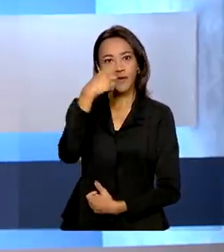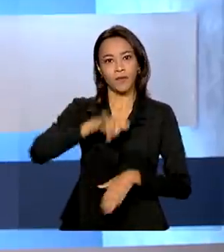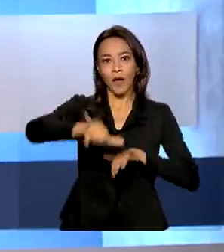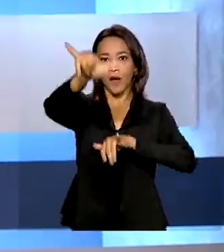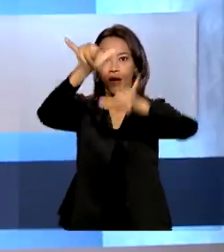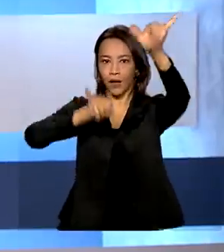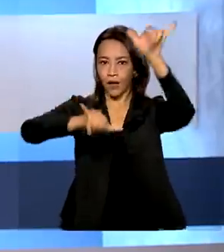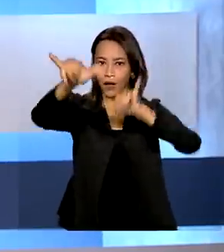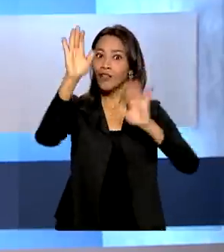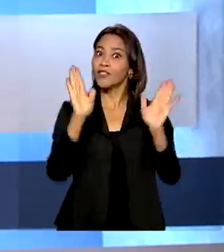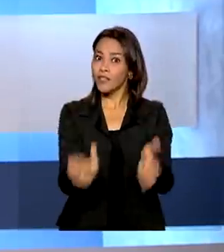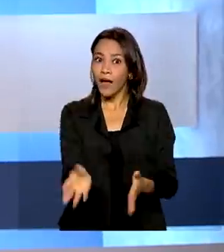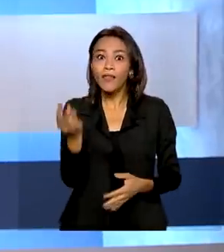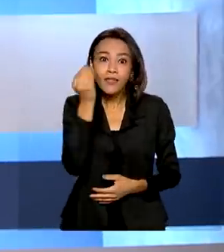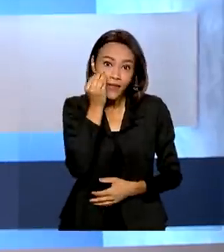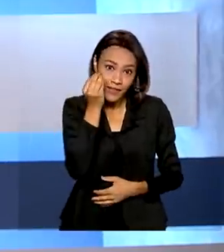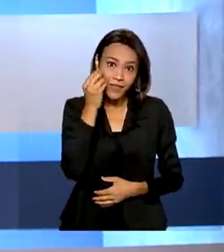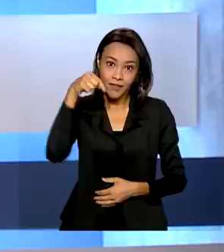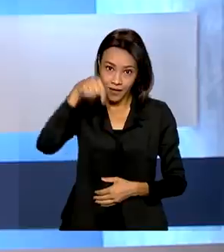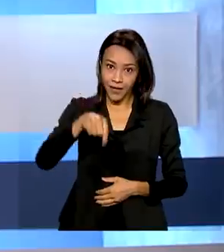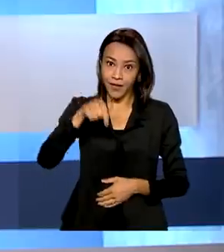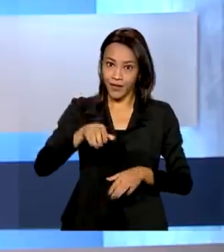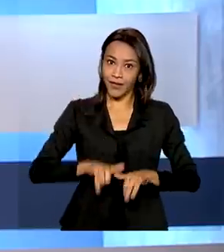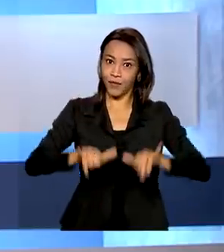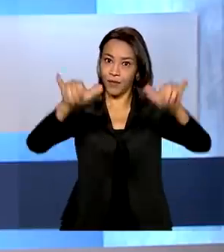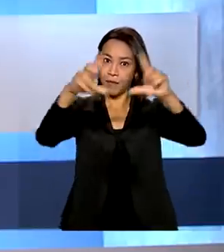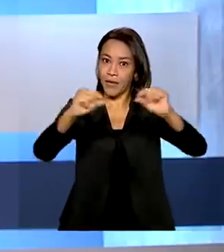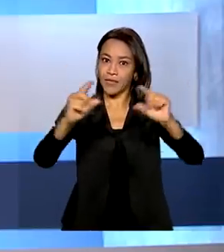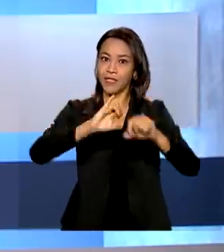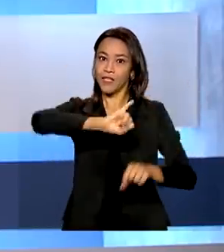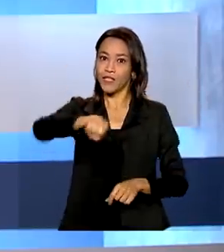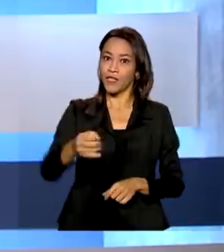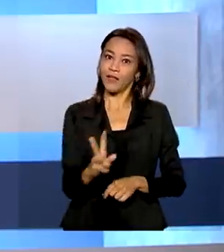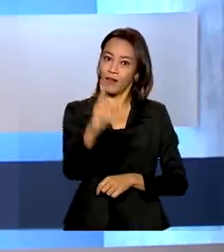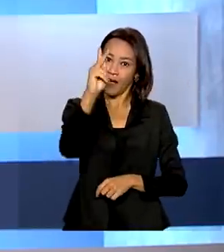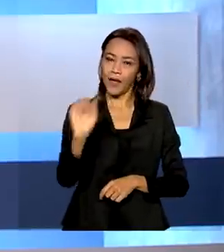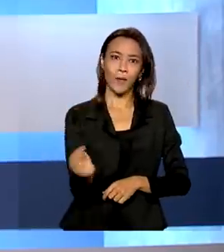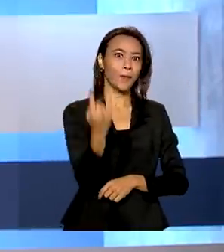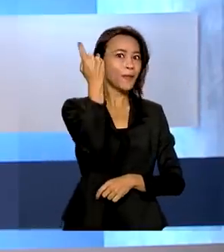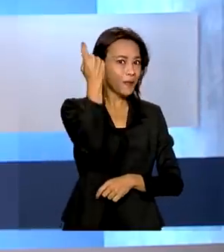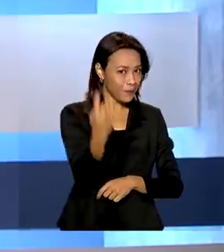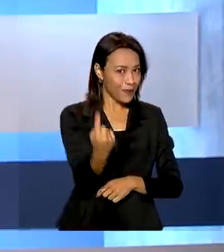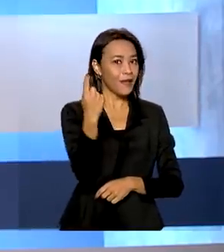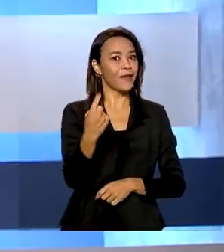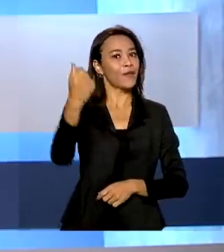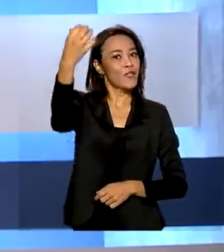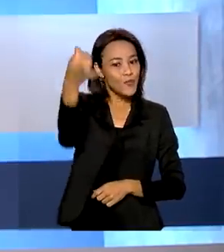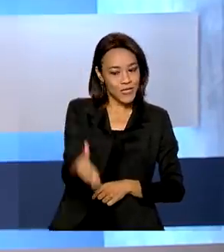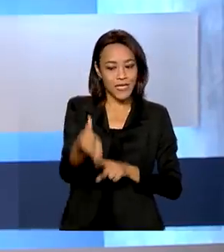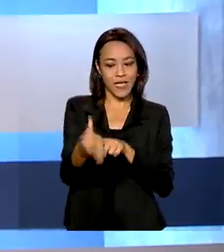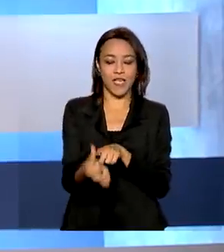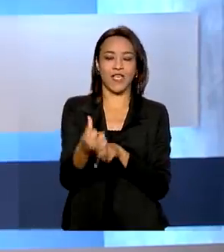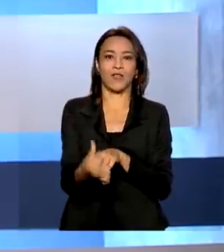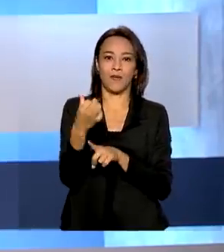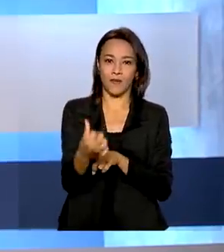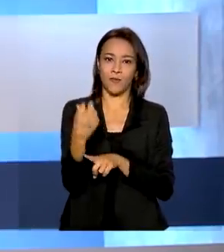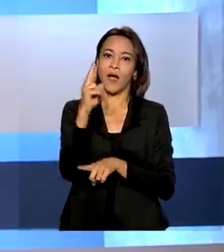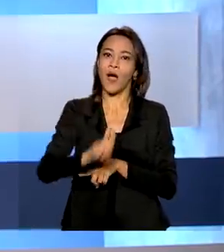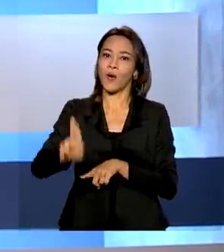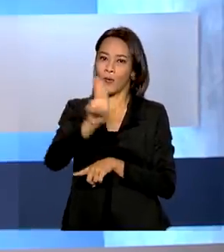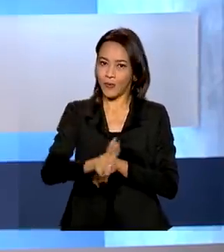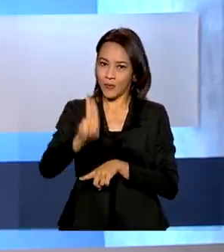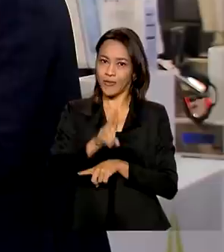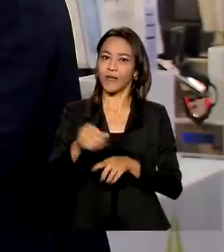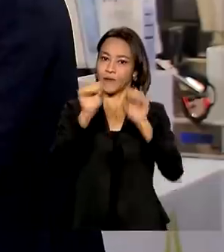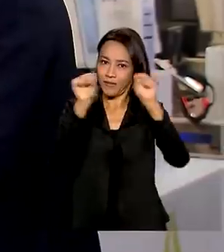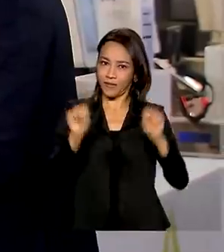testado no Aeroporto Internacional de Brasília. É o primeiro terminal da região centro-oeste e o sexto a utilizar esse sistema no